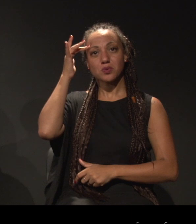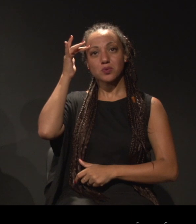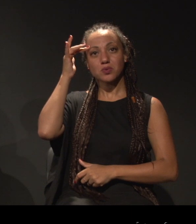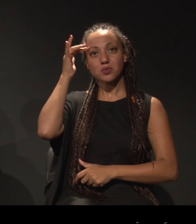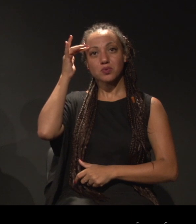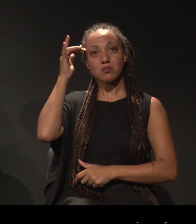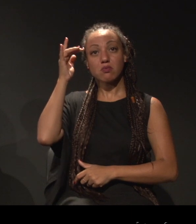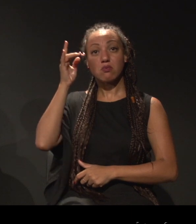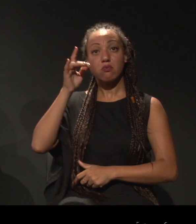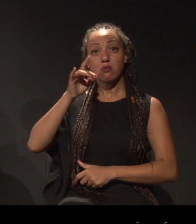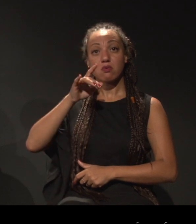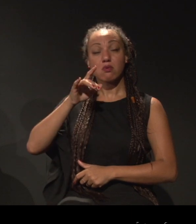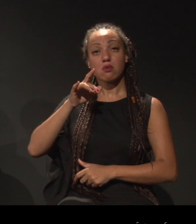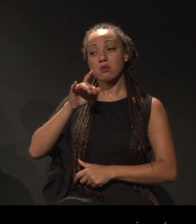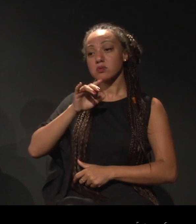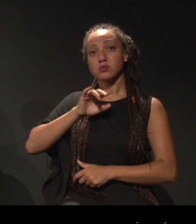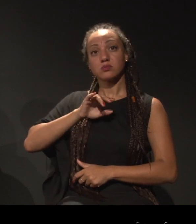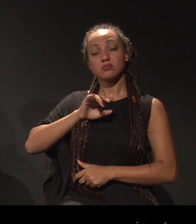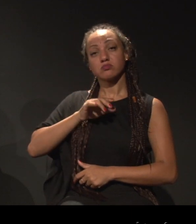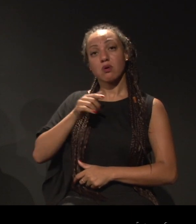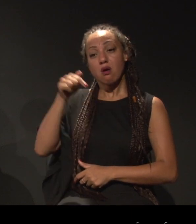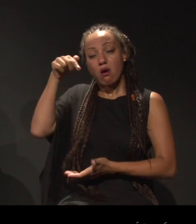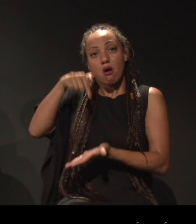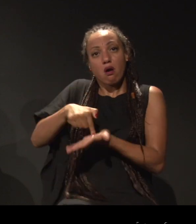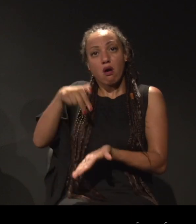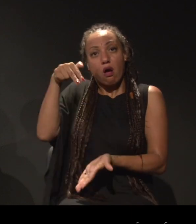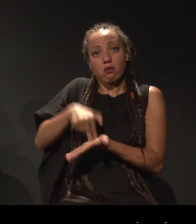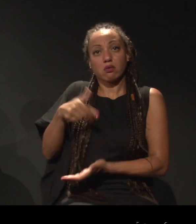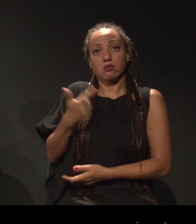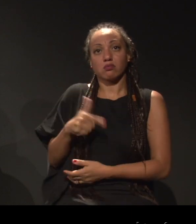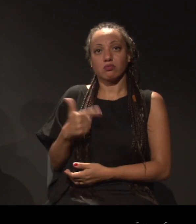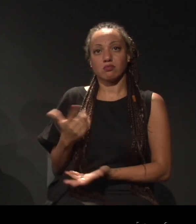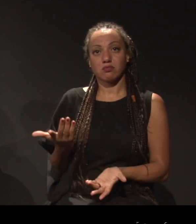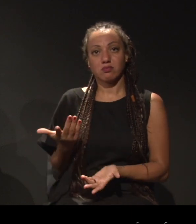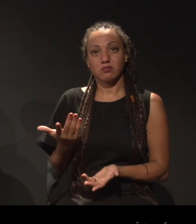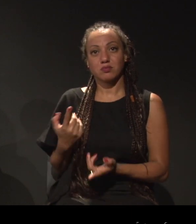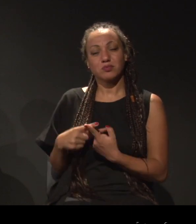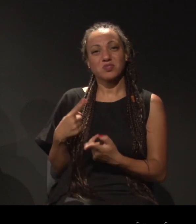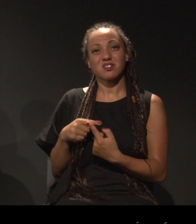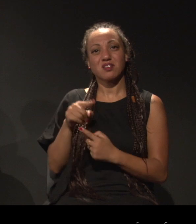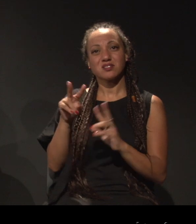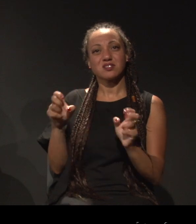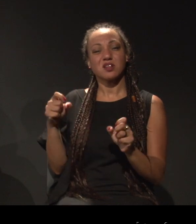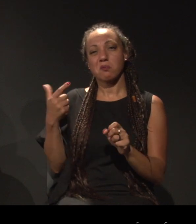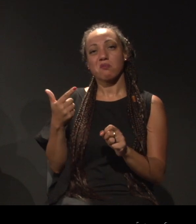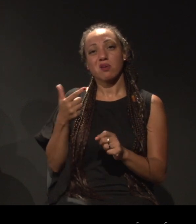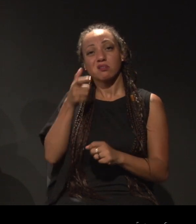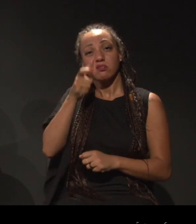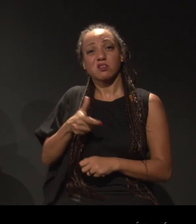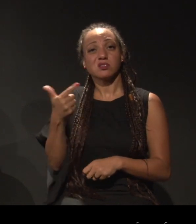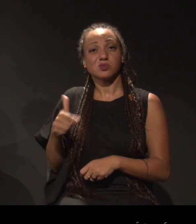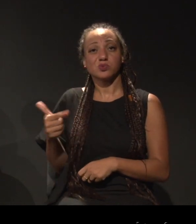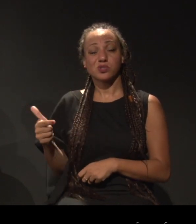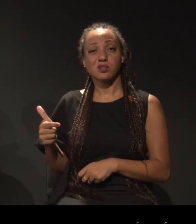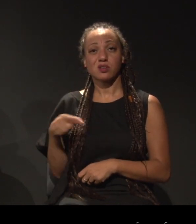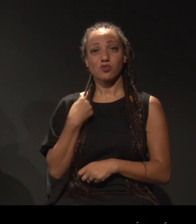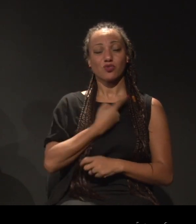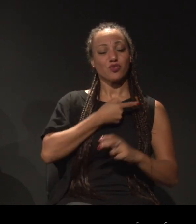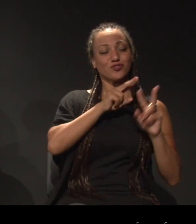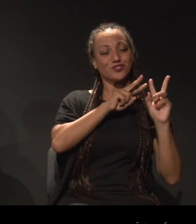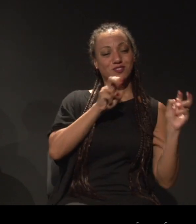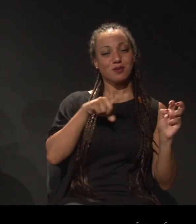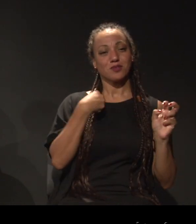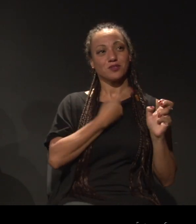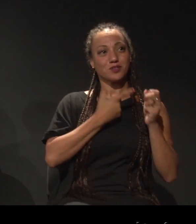E não está porque a nossa discussão não interessa. Não está porque nós, nossas discussões, nossos temas, nossas